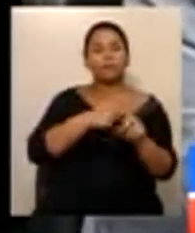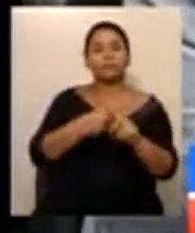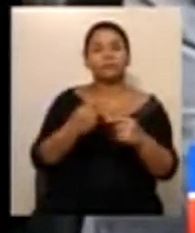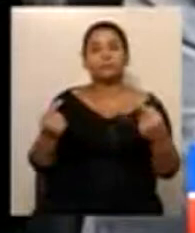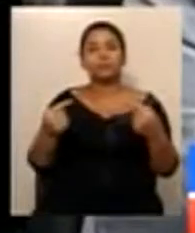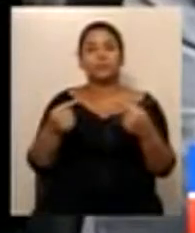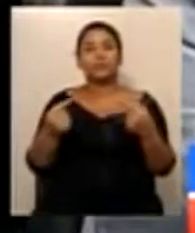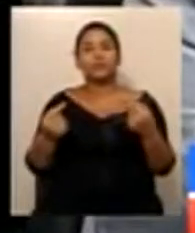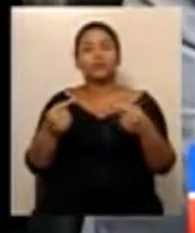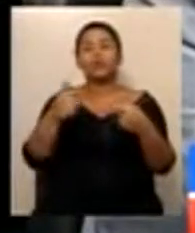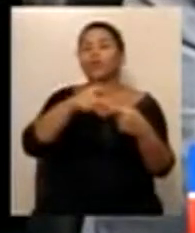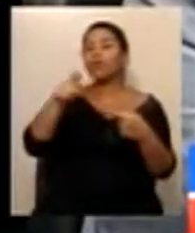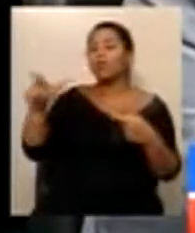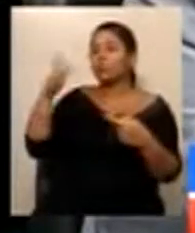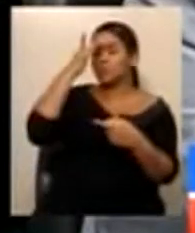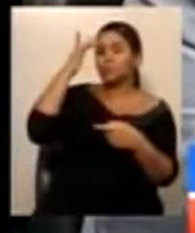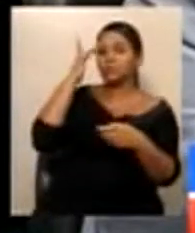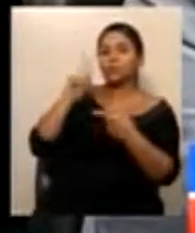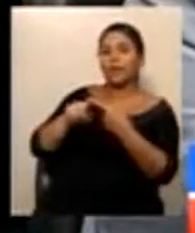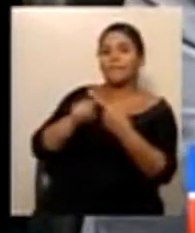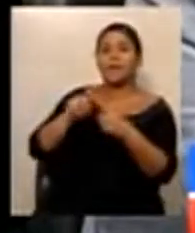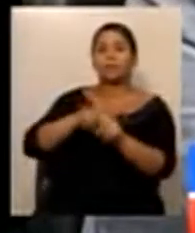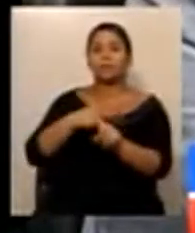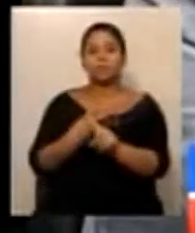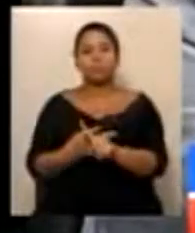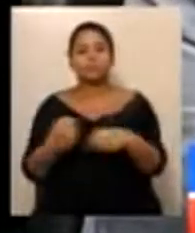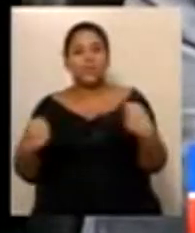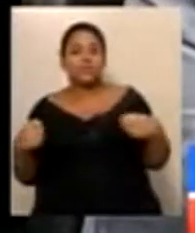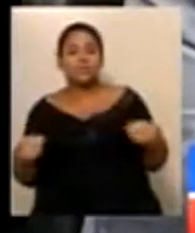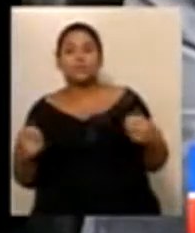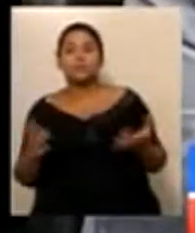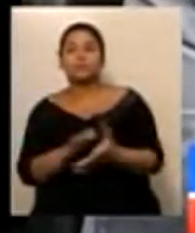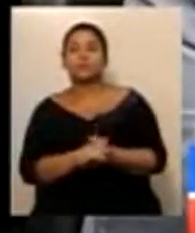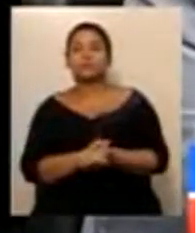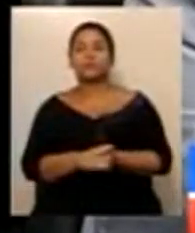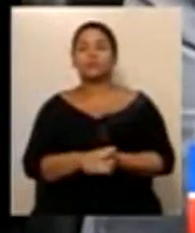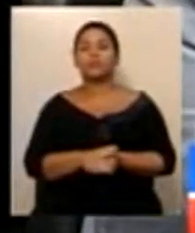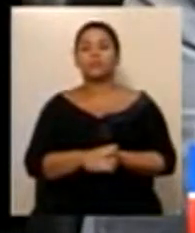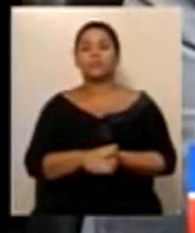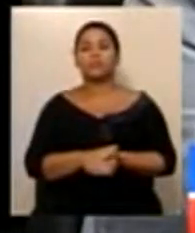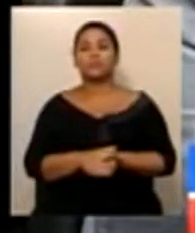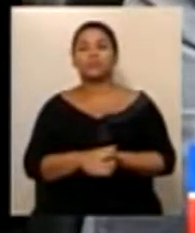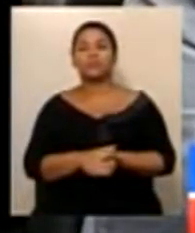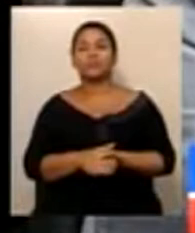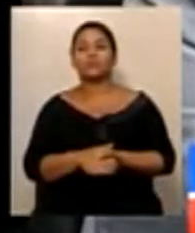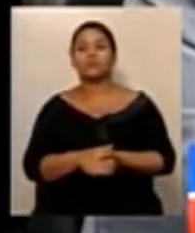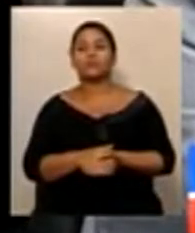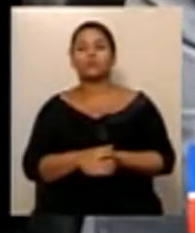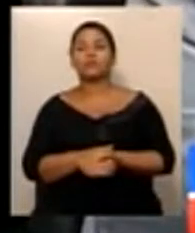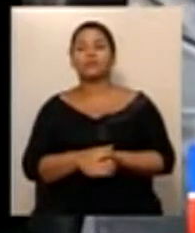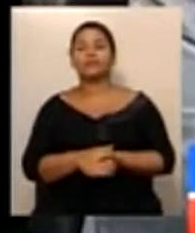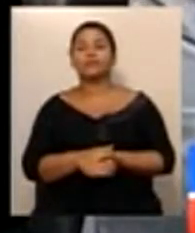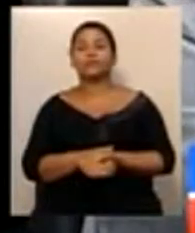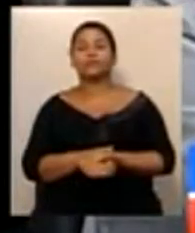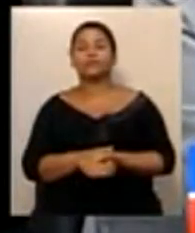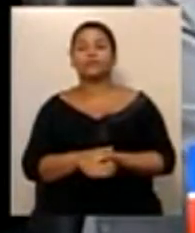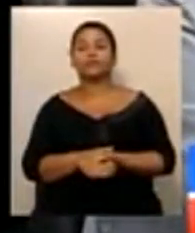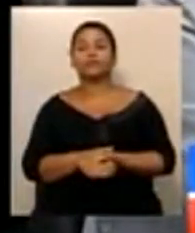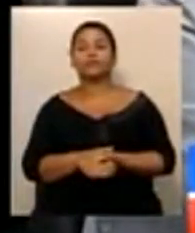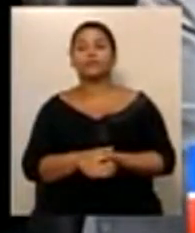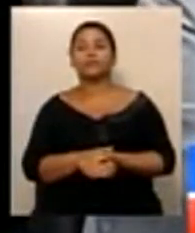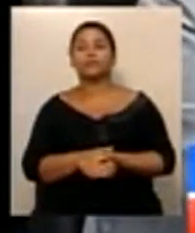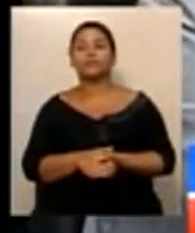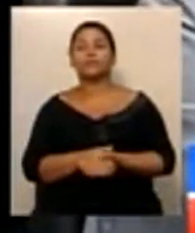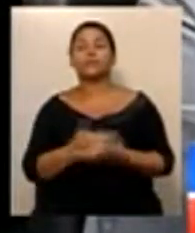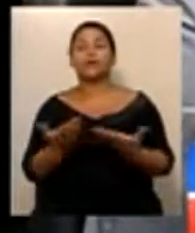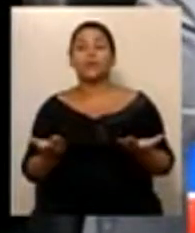Valgaia, se é do conhecimento do governo, se essa matéria foi acordada com o governo do Estado, com o gabinete civil, para que amanhã não possamos